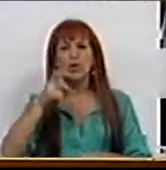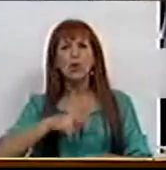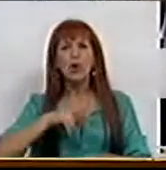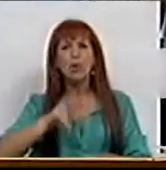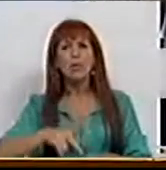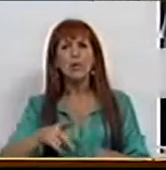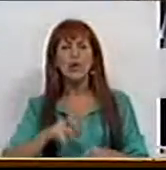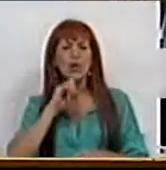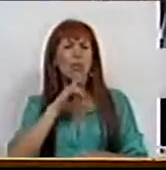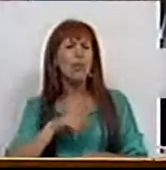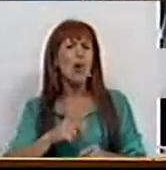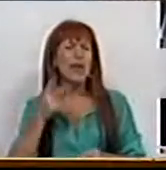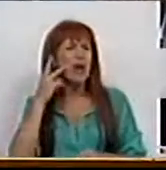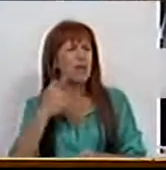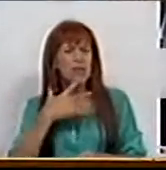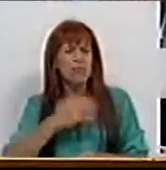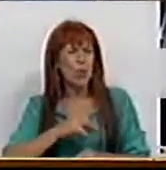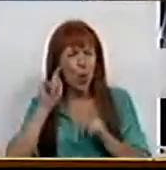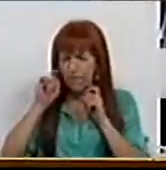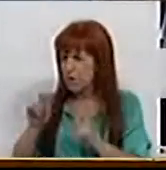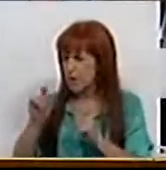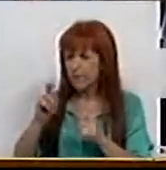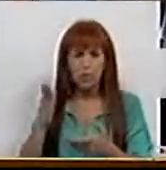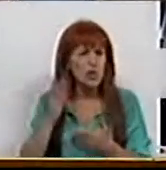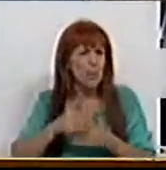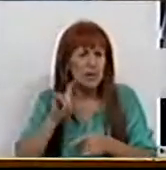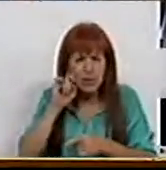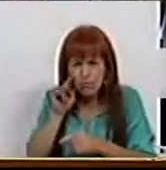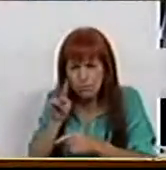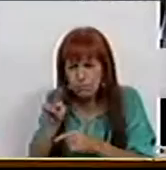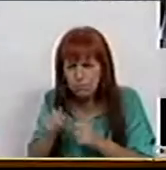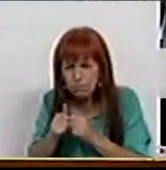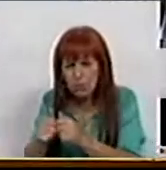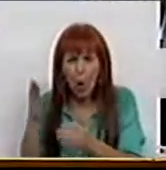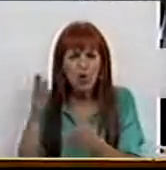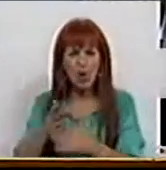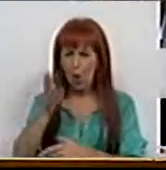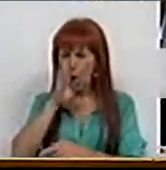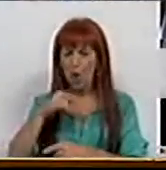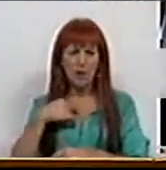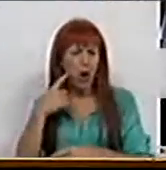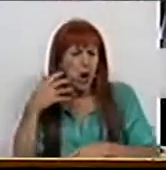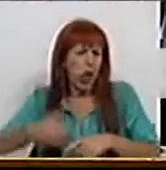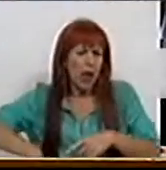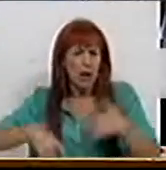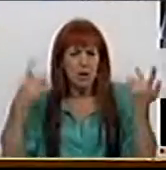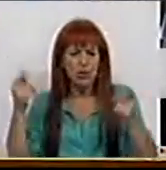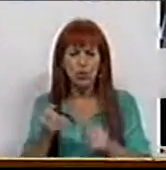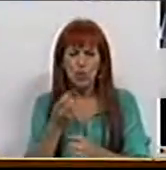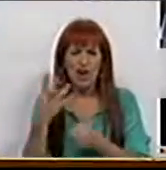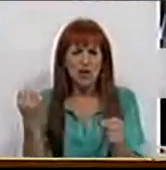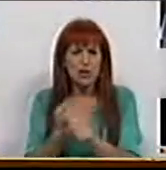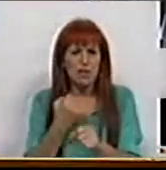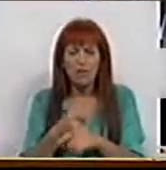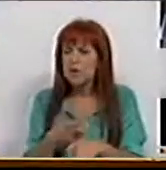portugueses, podem ter a sua vida inteiramente vigiada a partir de uma suspeita ou de uma mera atitude aleatória por parte de um conjunto de